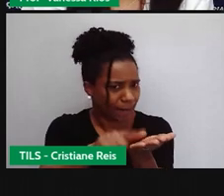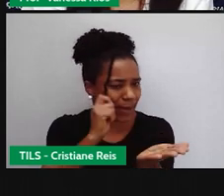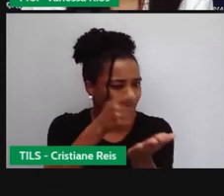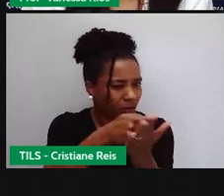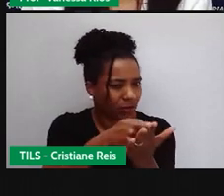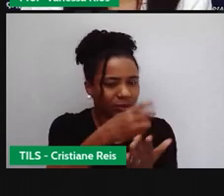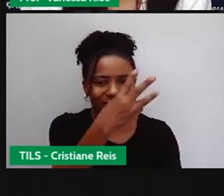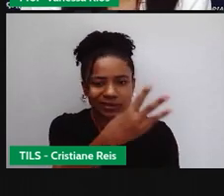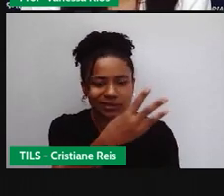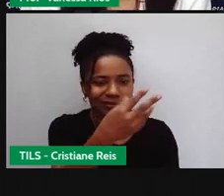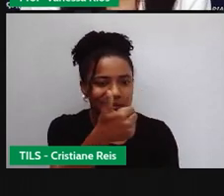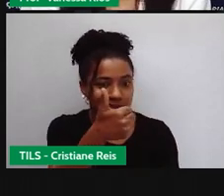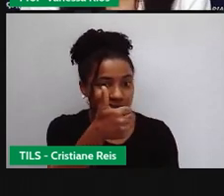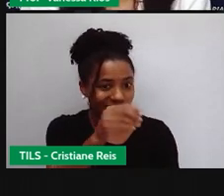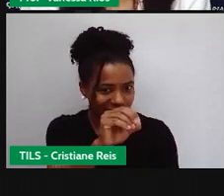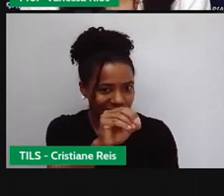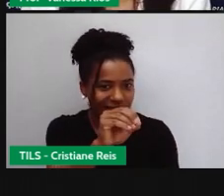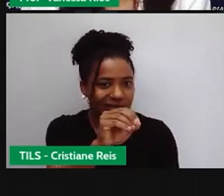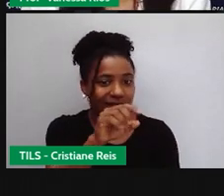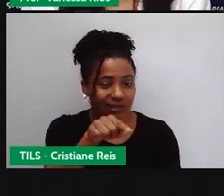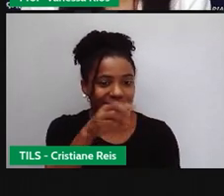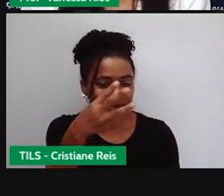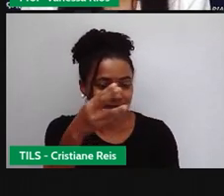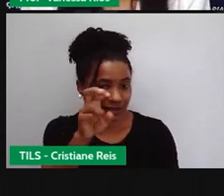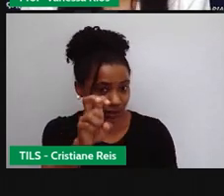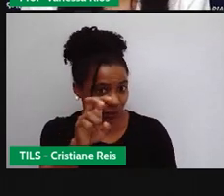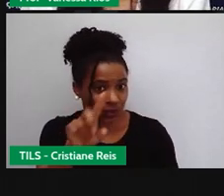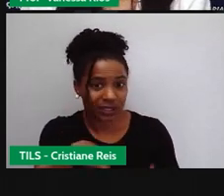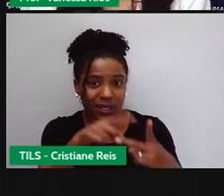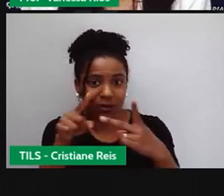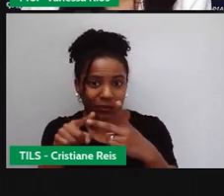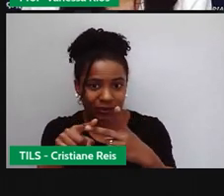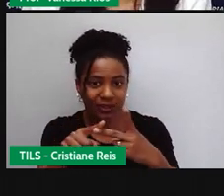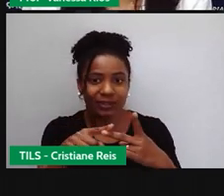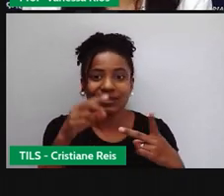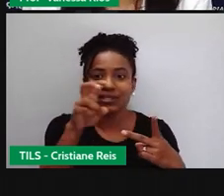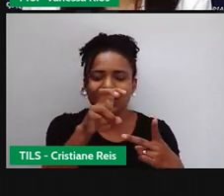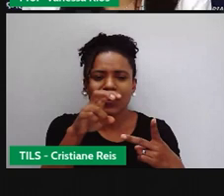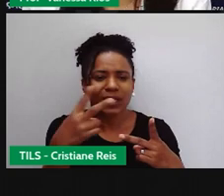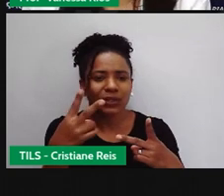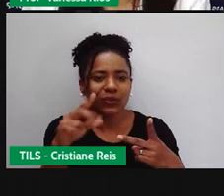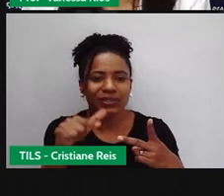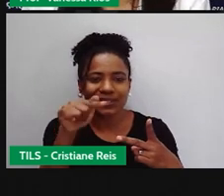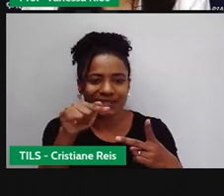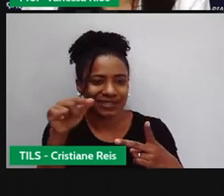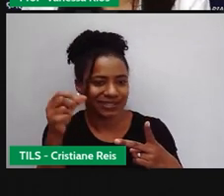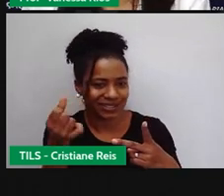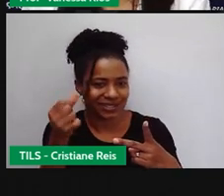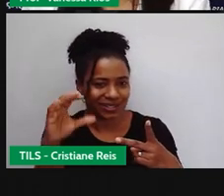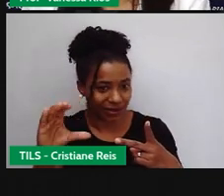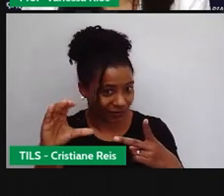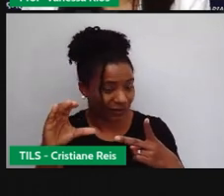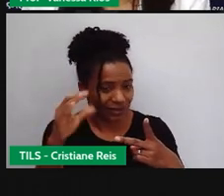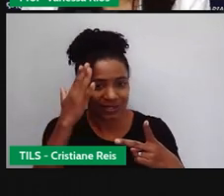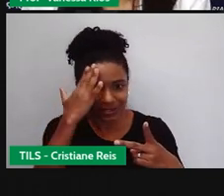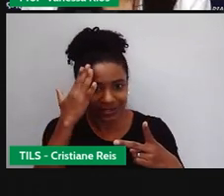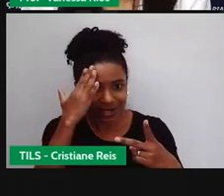,35 e na outra apenas R$,76,